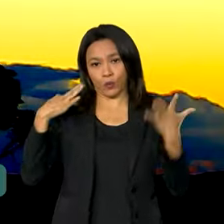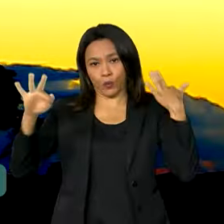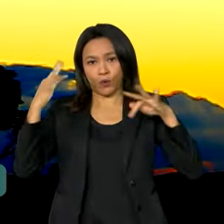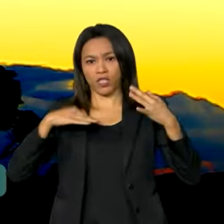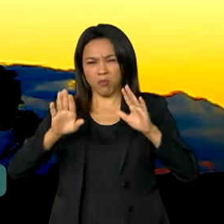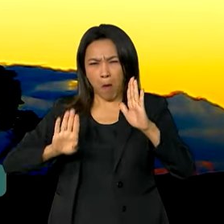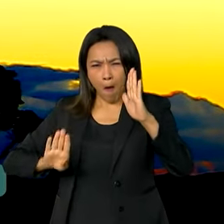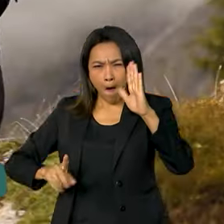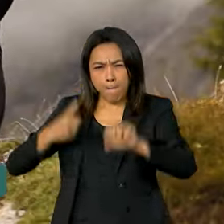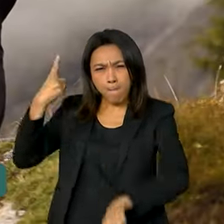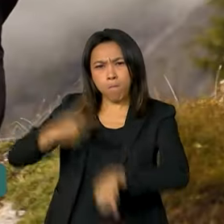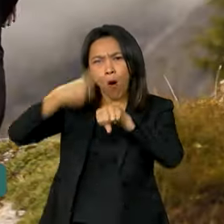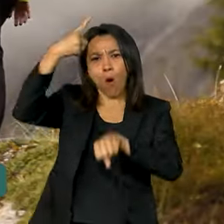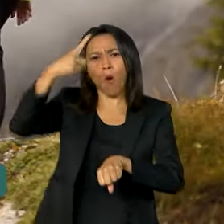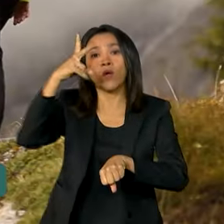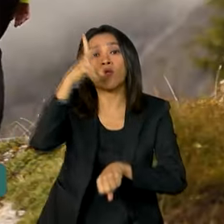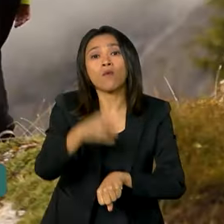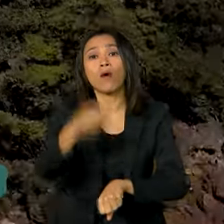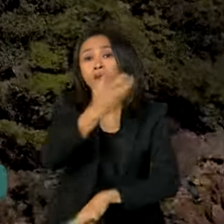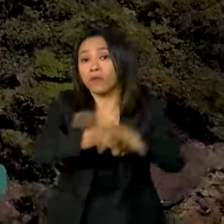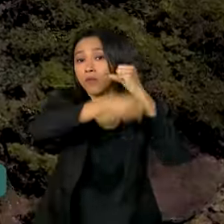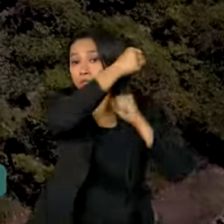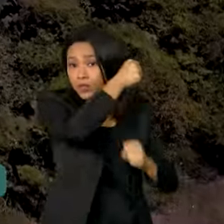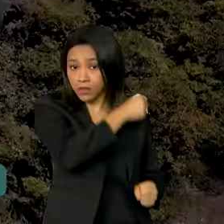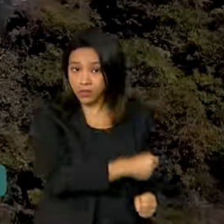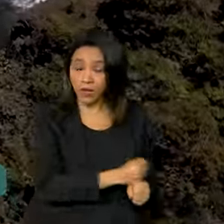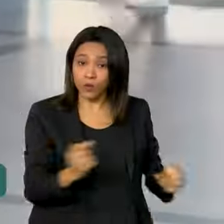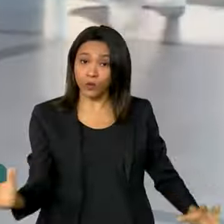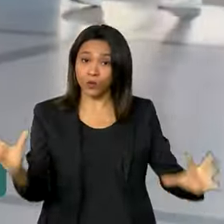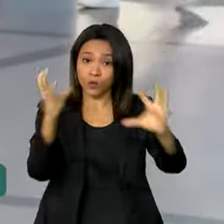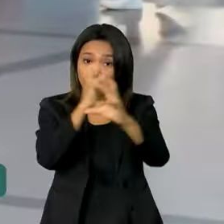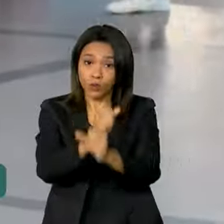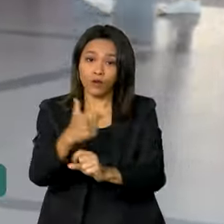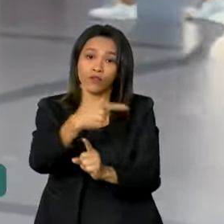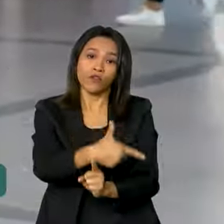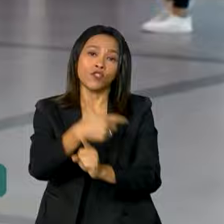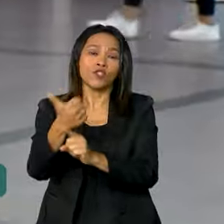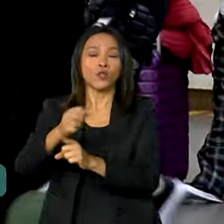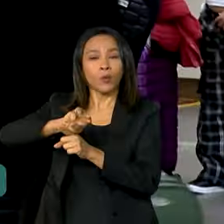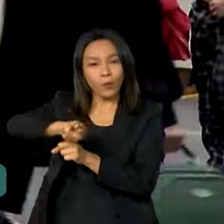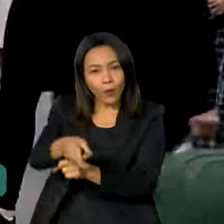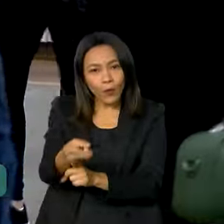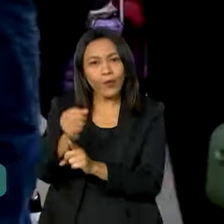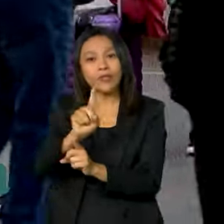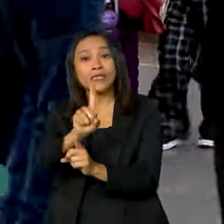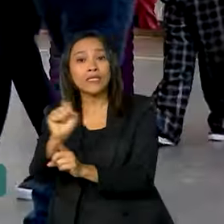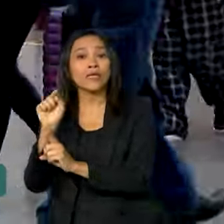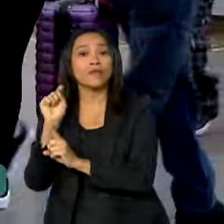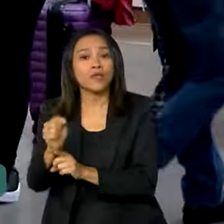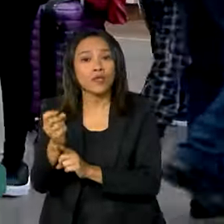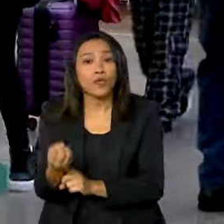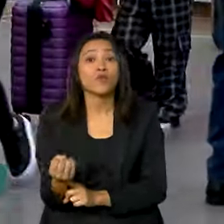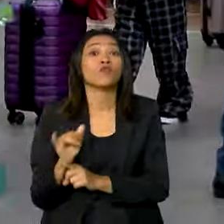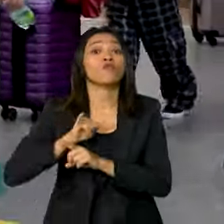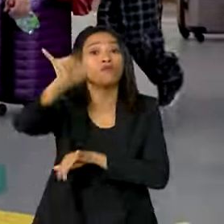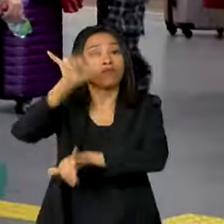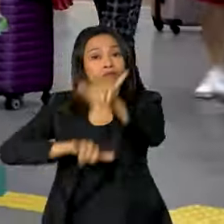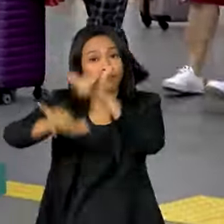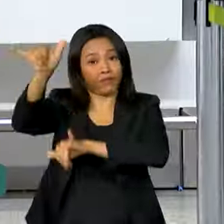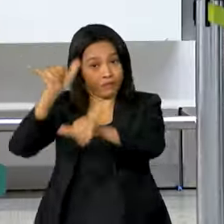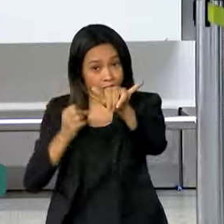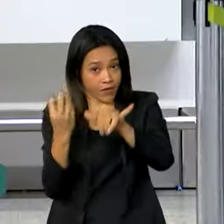recordes, como no ano passado, com 21 milhões e 100 mil viagens, segundo o IBGE.